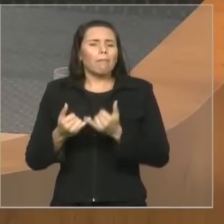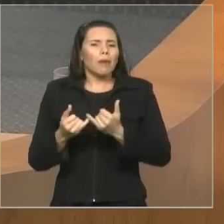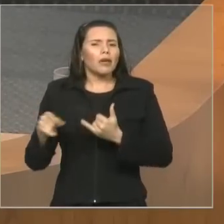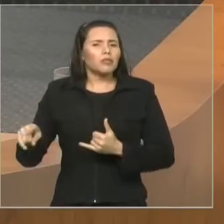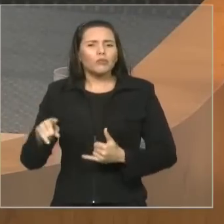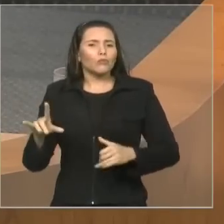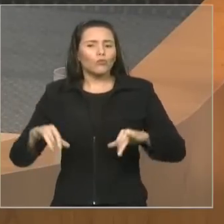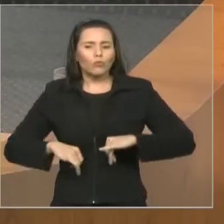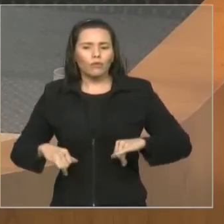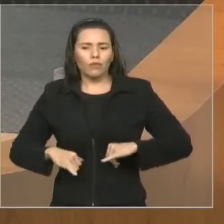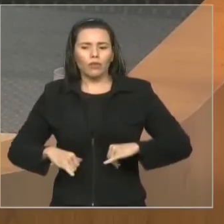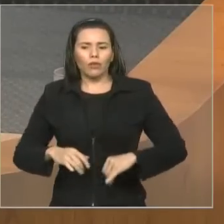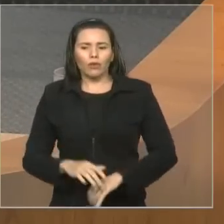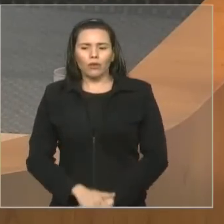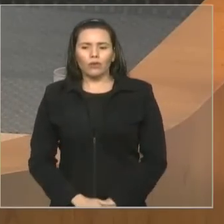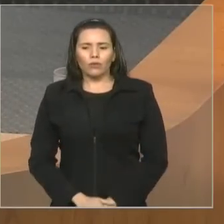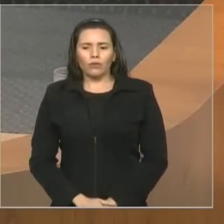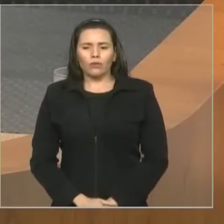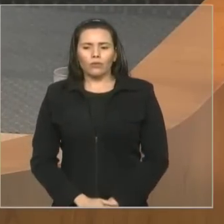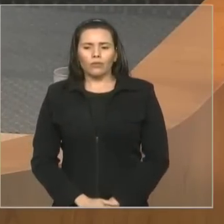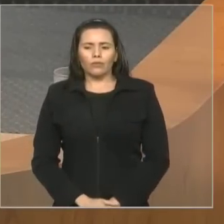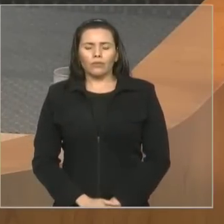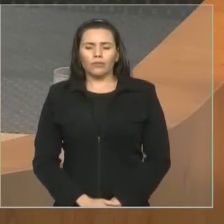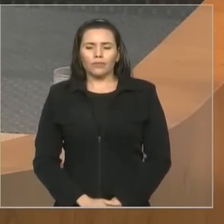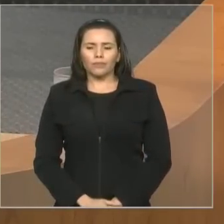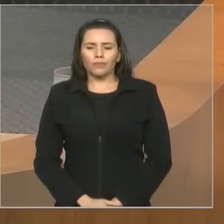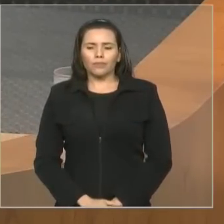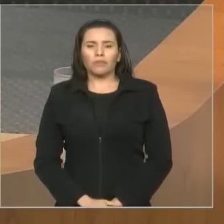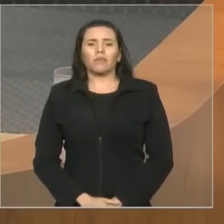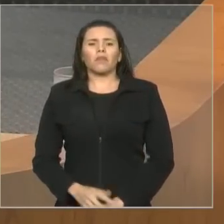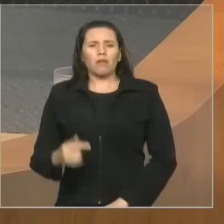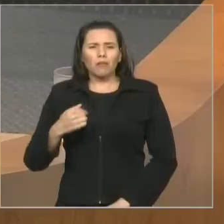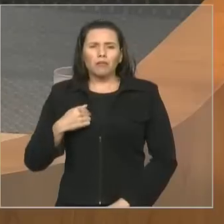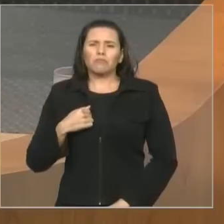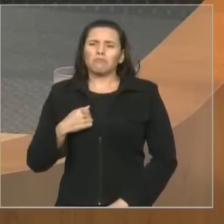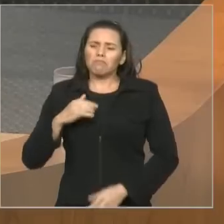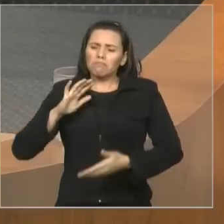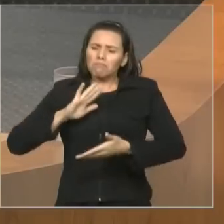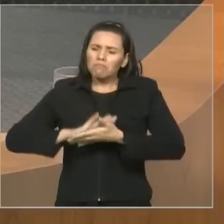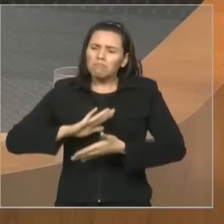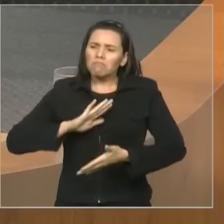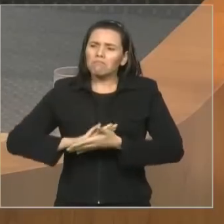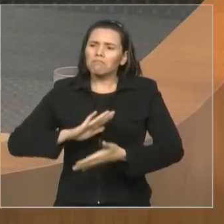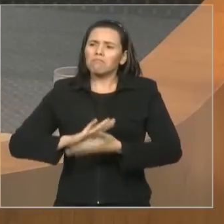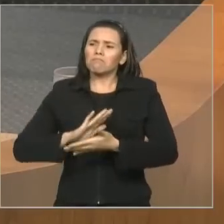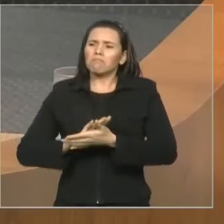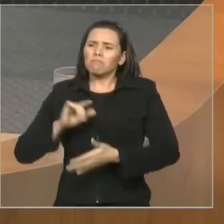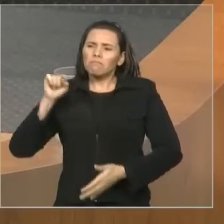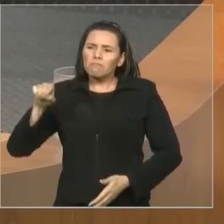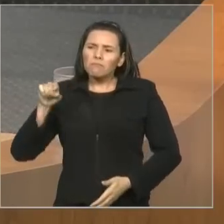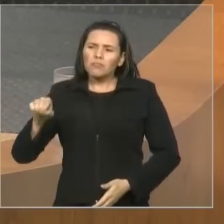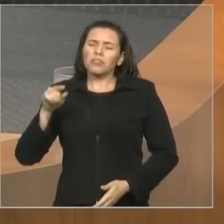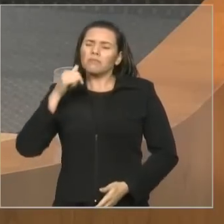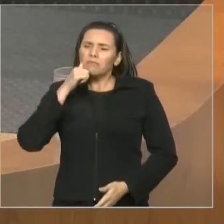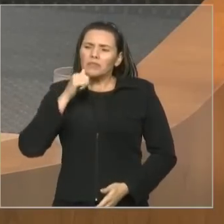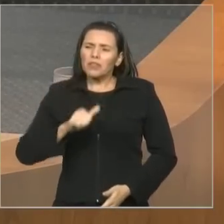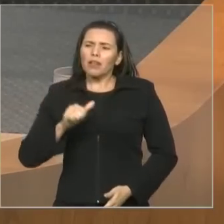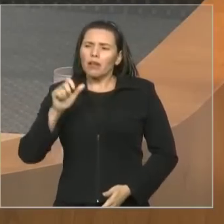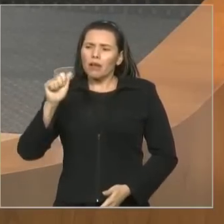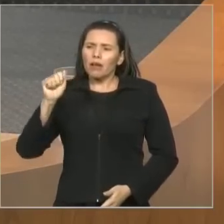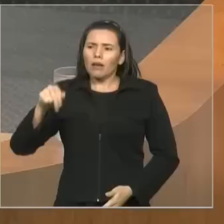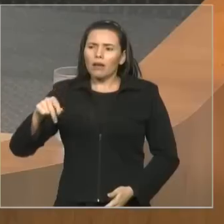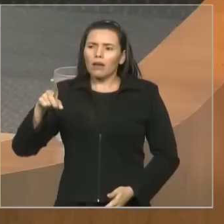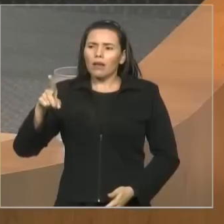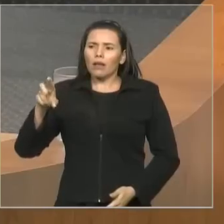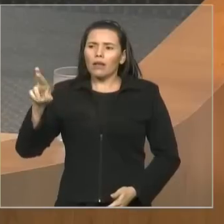do que significa o que eu estou dizendo. É uma vencedora, Andréa. Deputado César, professor Marco Aurélio, quando puder,